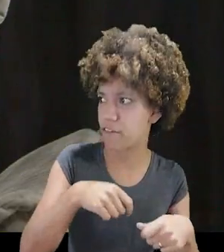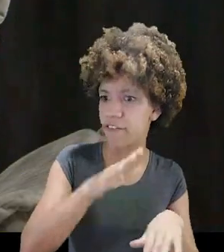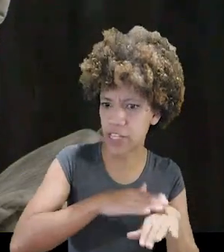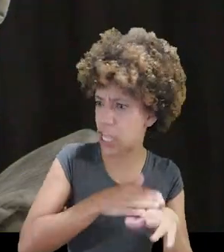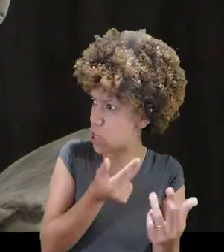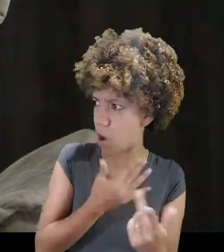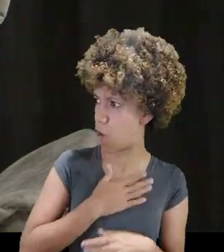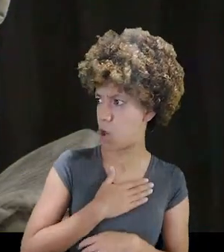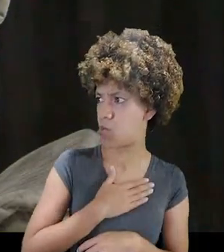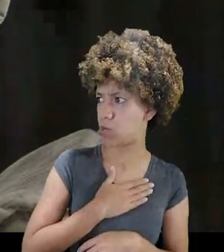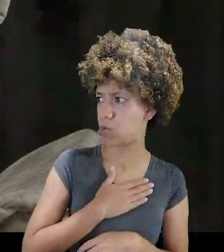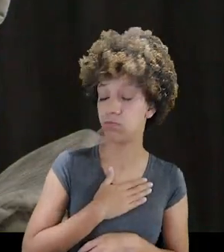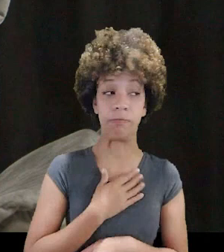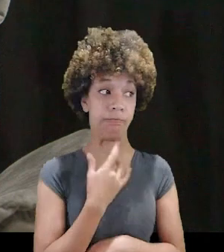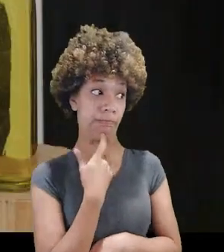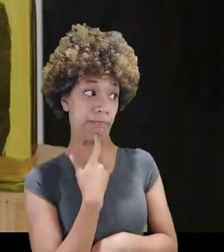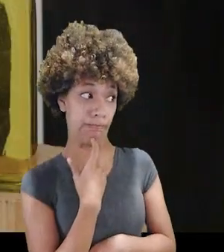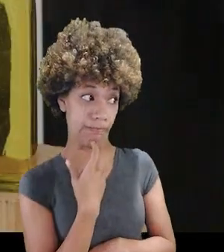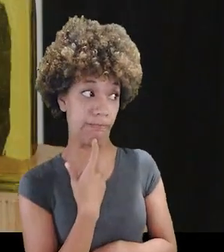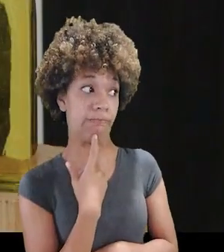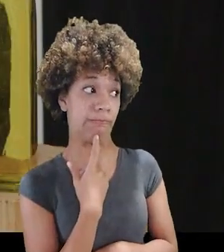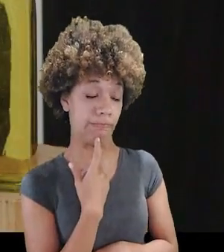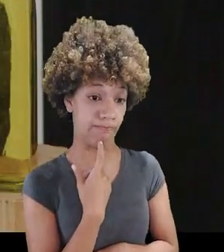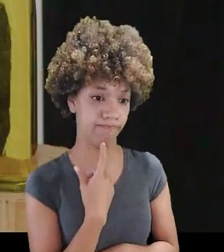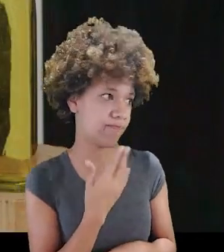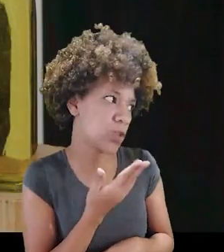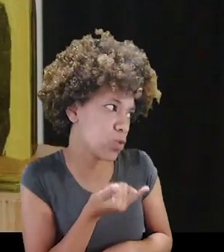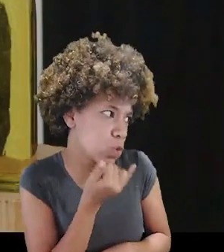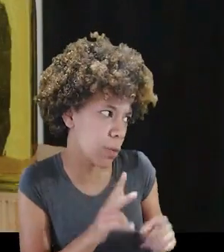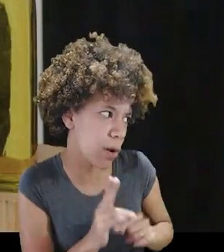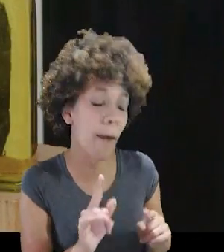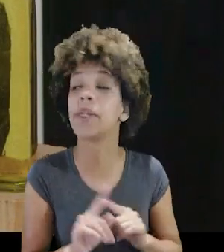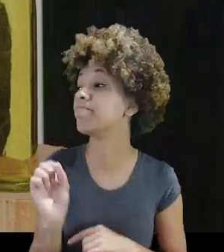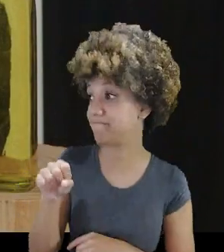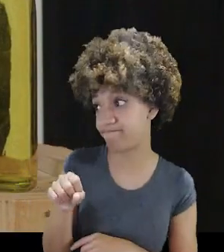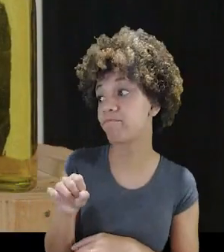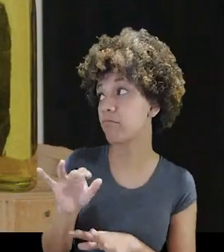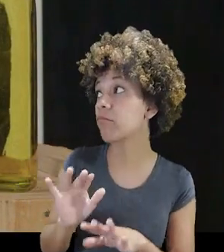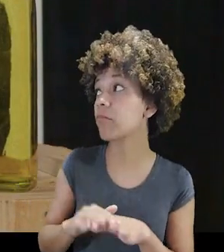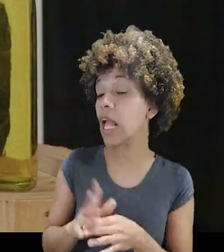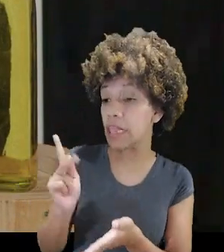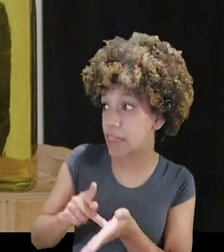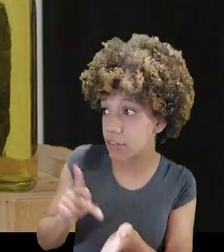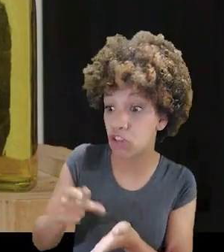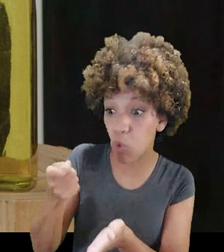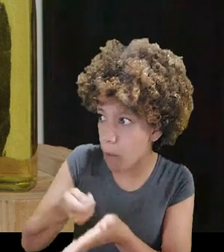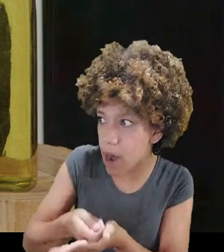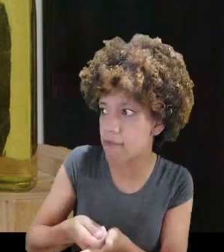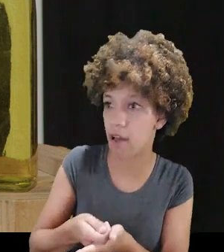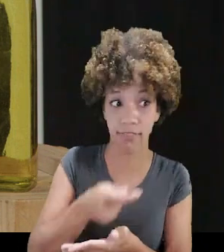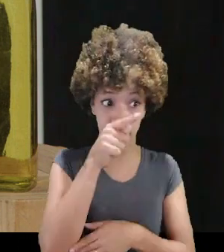fazer. Ah, isso é doideira. Isso sim. E como... Desculpa, pode... Não, imagina. E aí, na verdade,